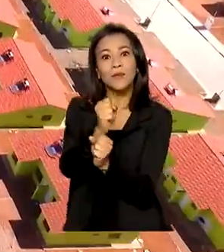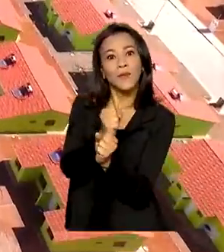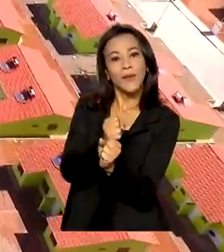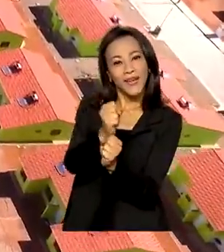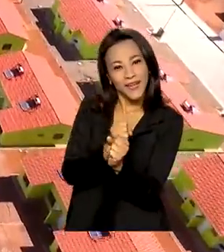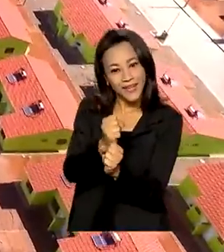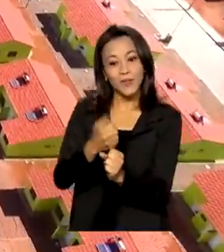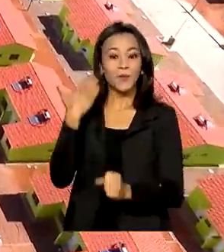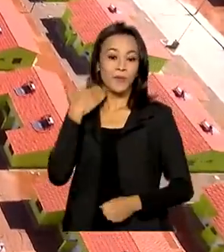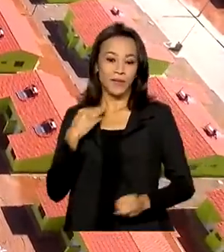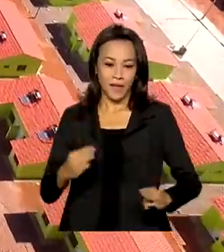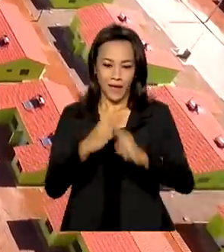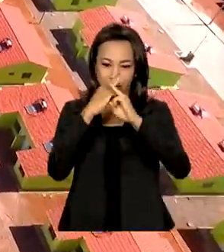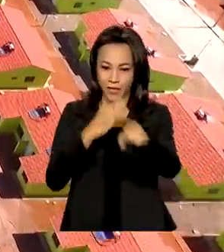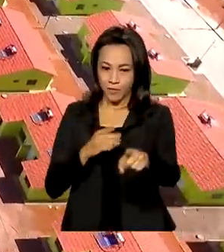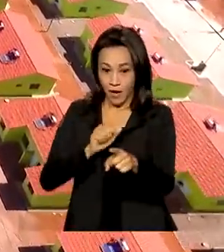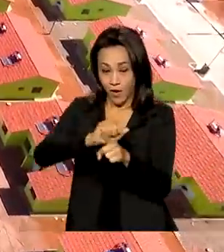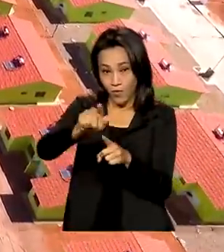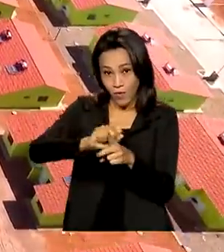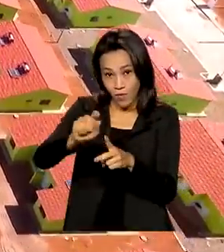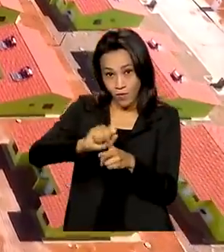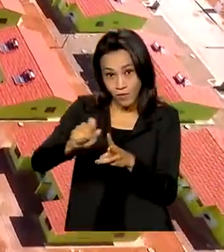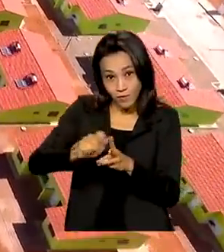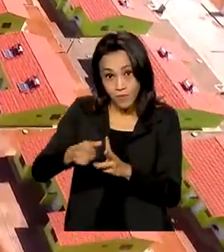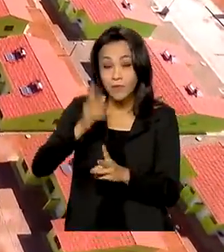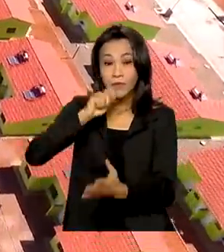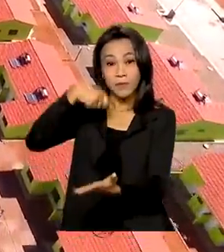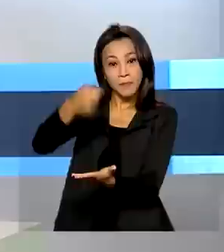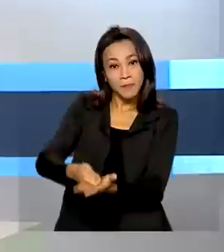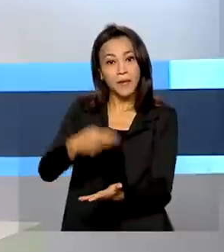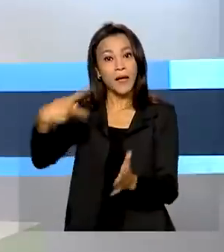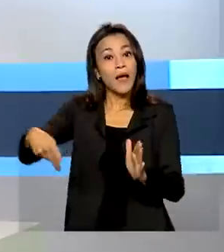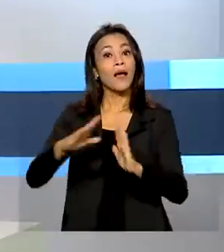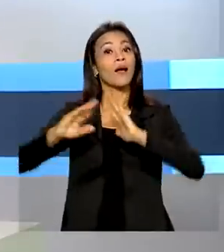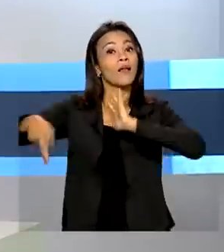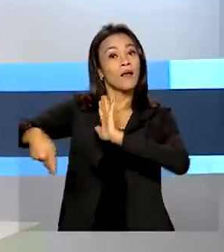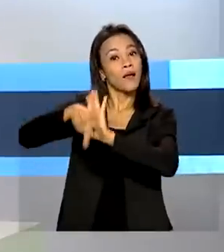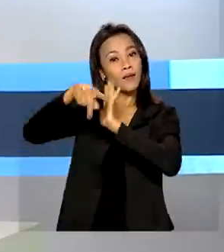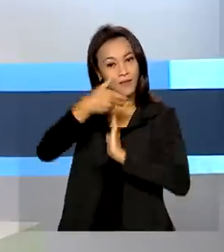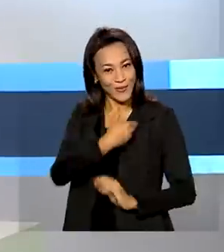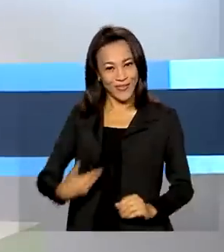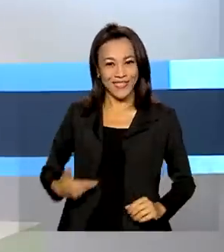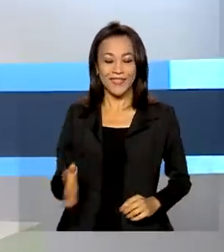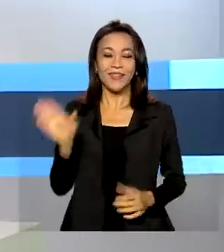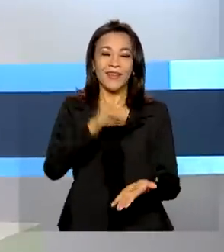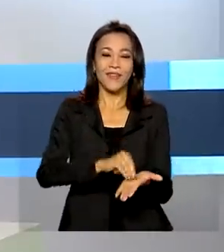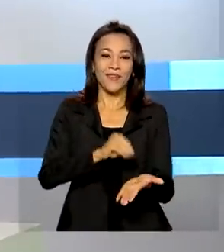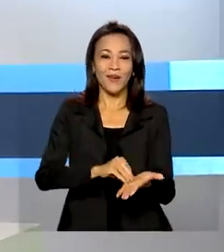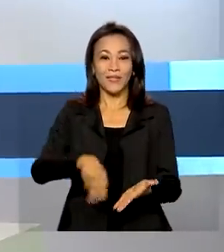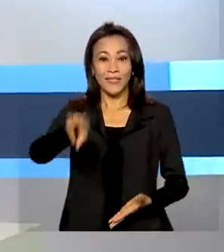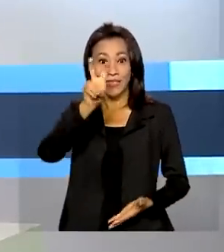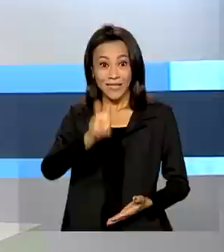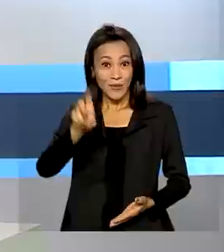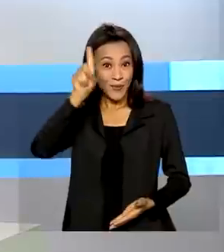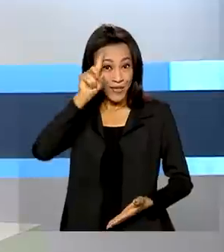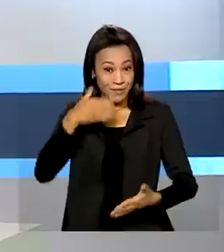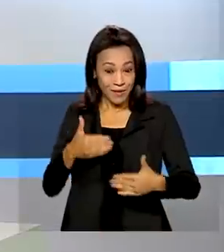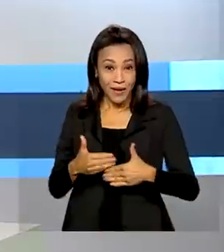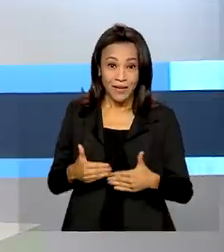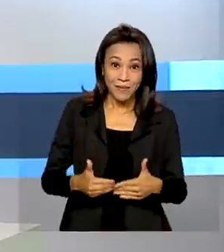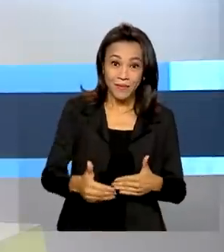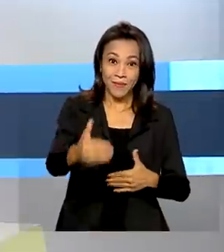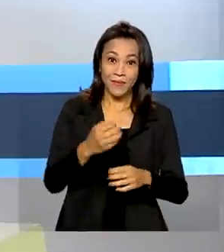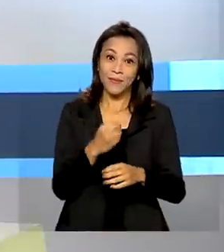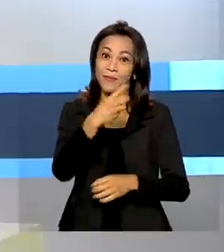de financiamento imobiliário do programa habitacional do governo. E faltam cinco dias para o bicentenário da